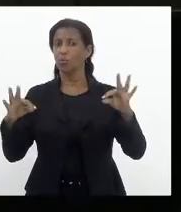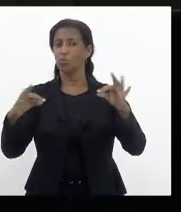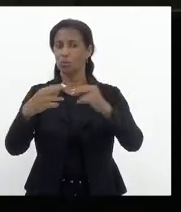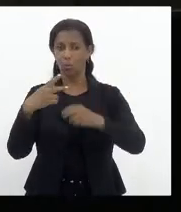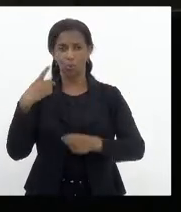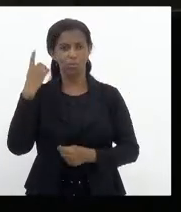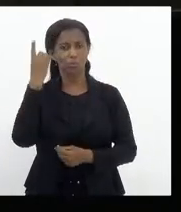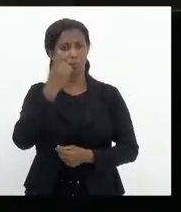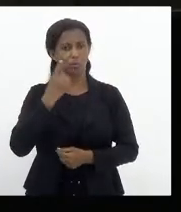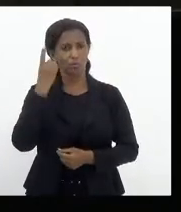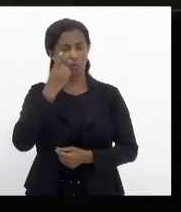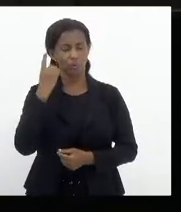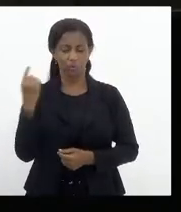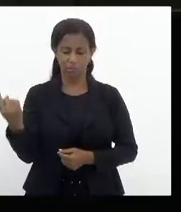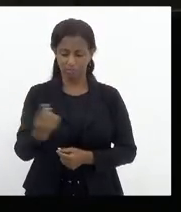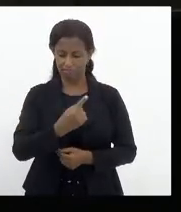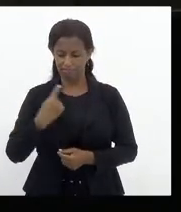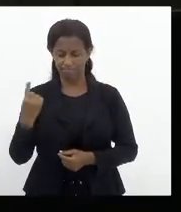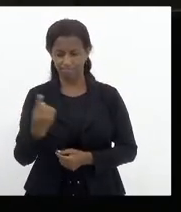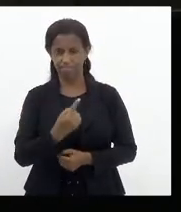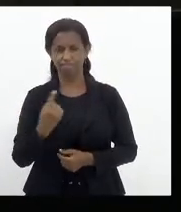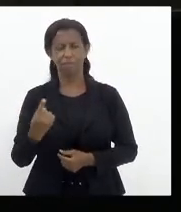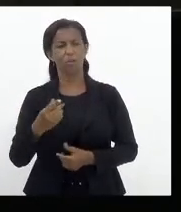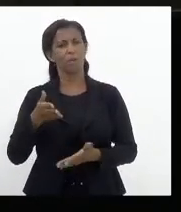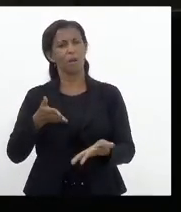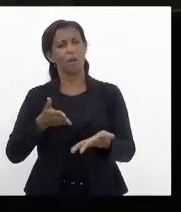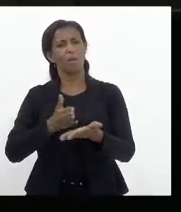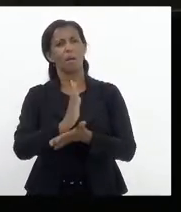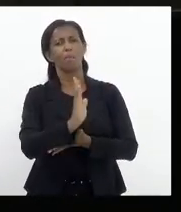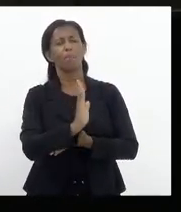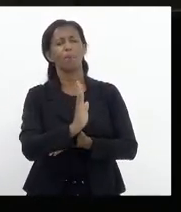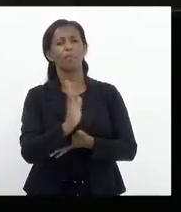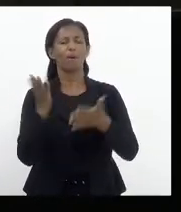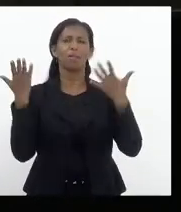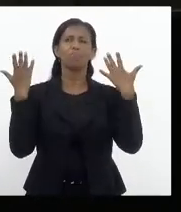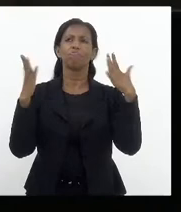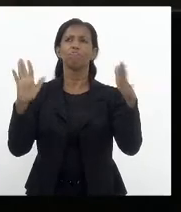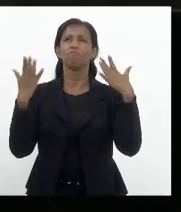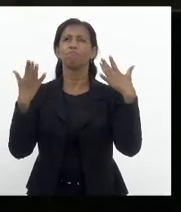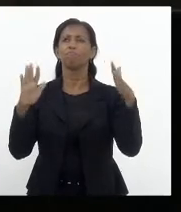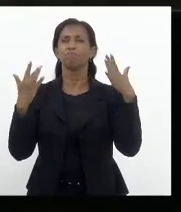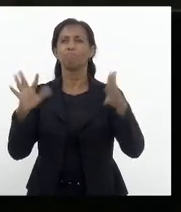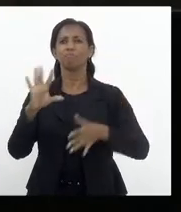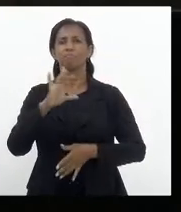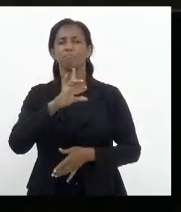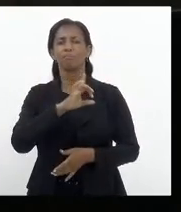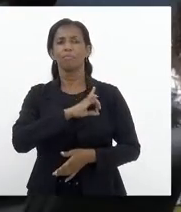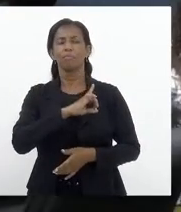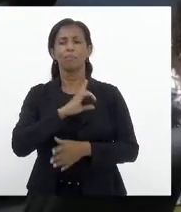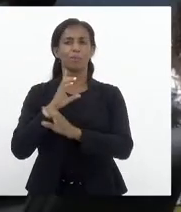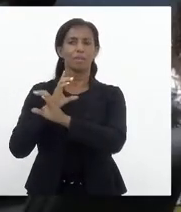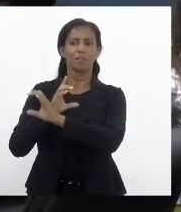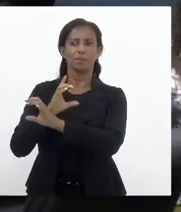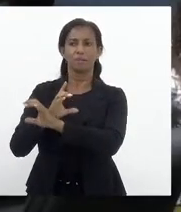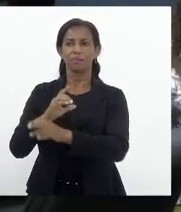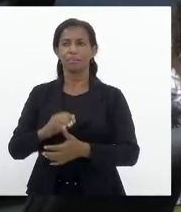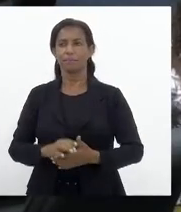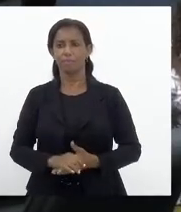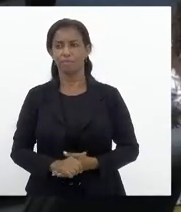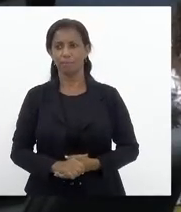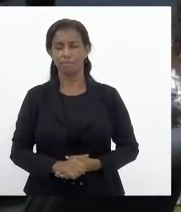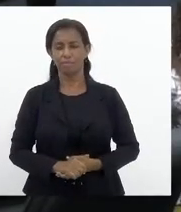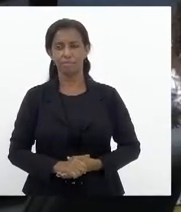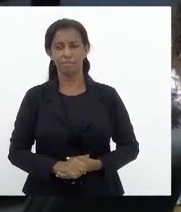parlamentares para nós podermos aprovar e aplaudir a Polícia Civil. Muito obrigada. Doutora Marta, só uma